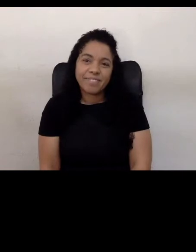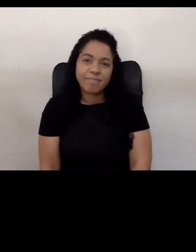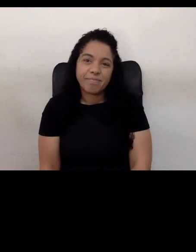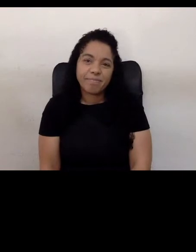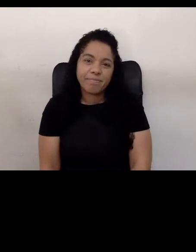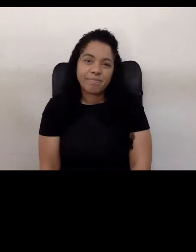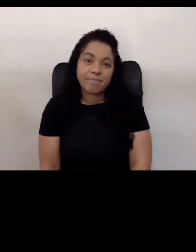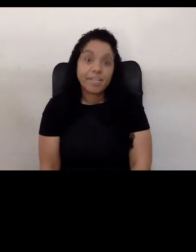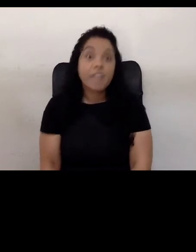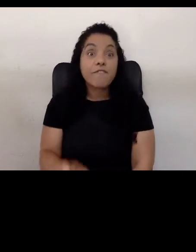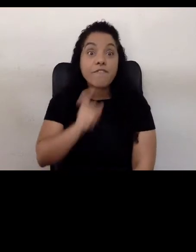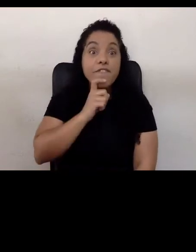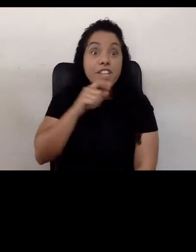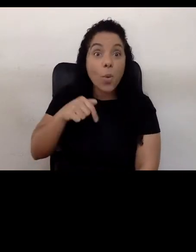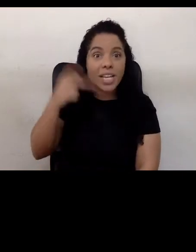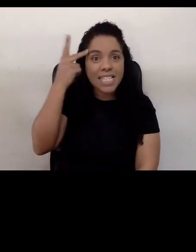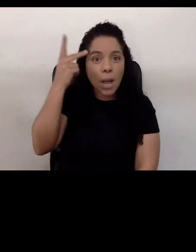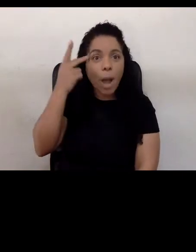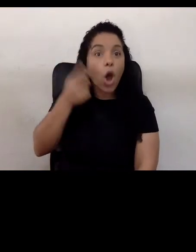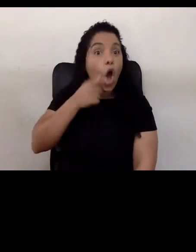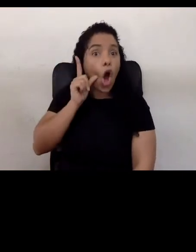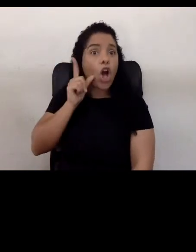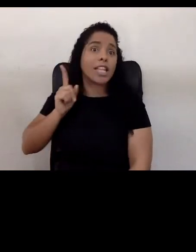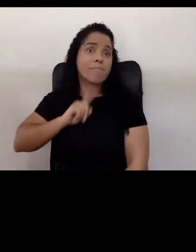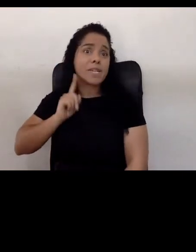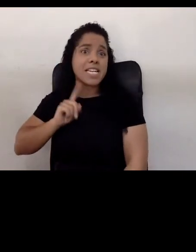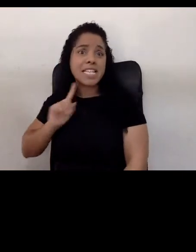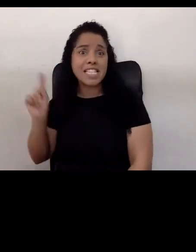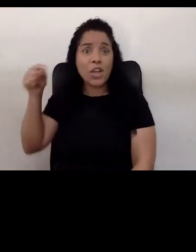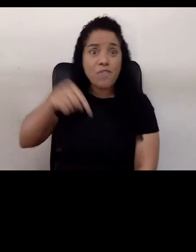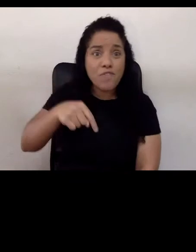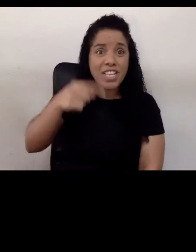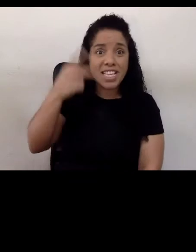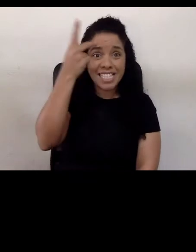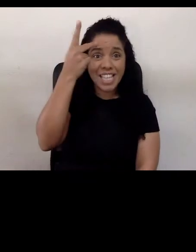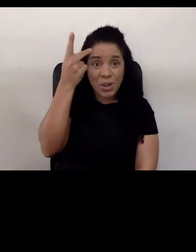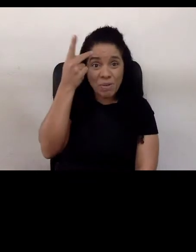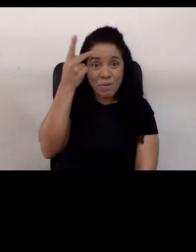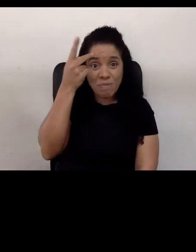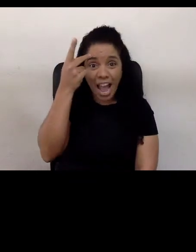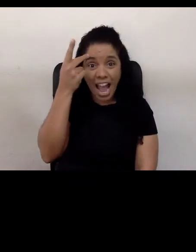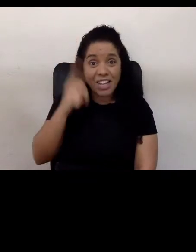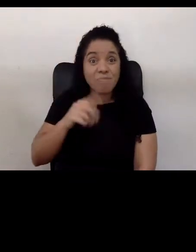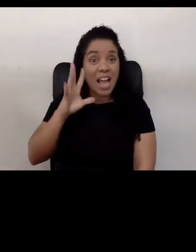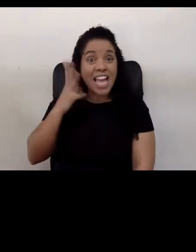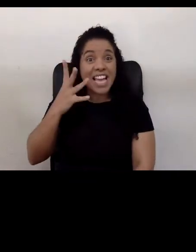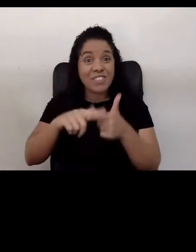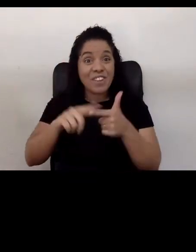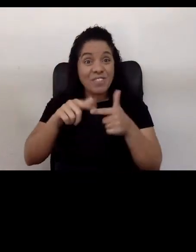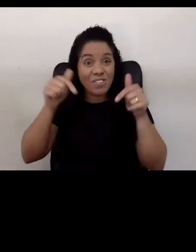Um frio aqui em São Paulo. Estava em Minas Gerais ontem. Vim correndo para São Paulo. Resolvendo uns probleminhas aqui.